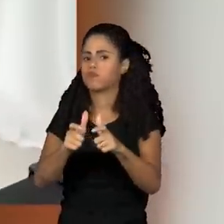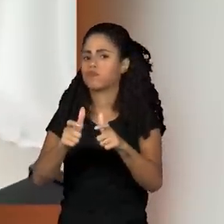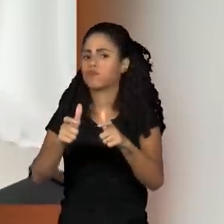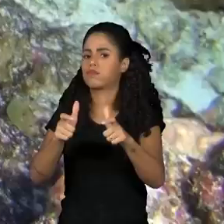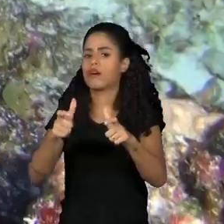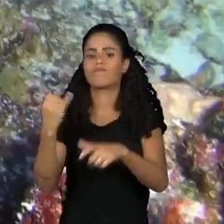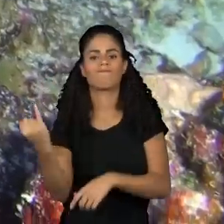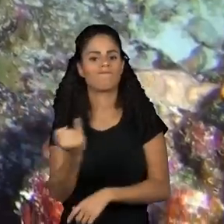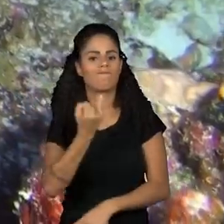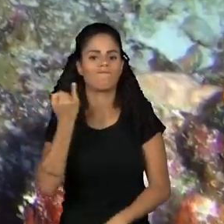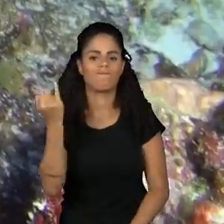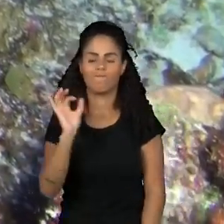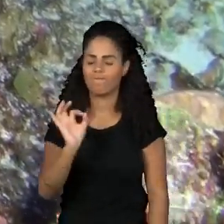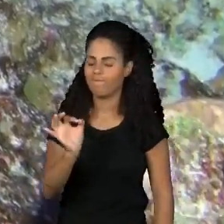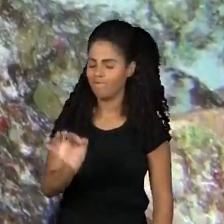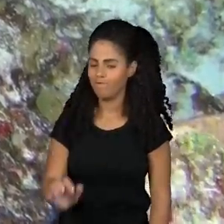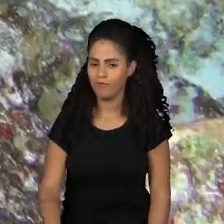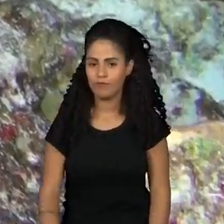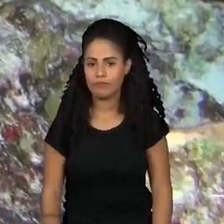sua importância.